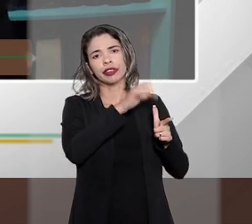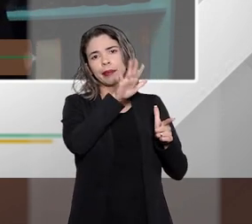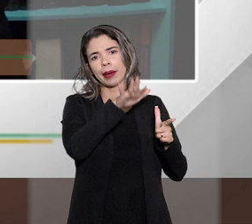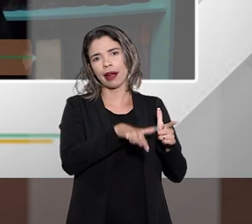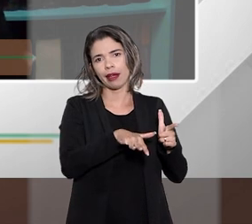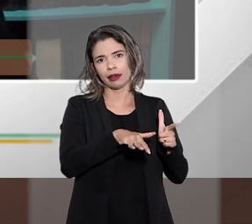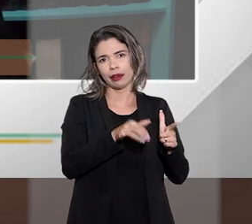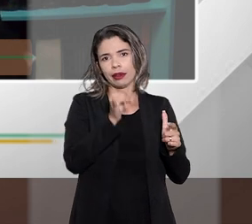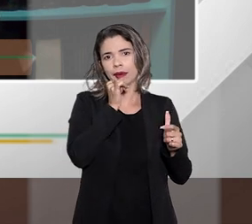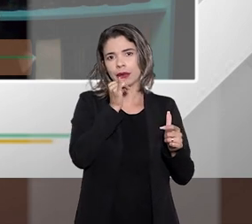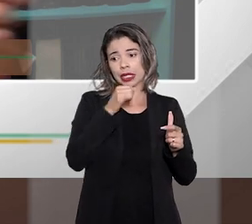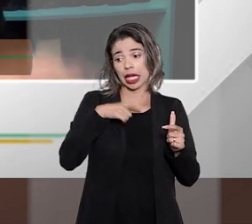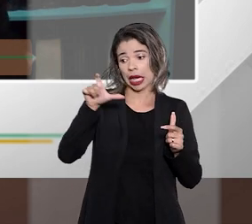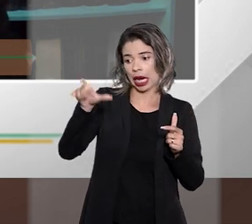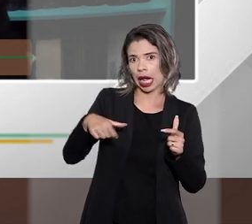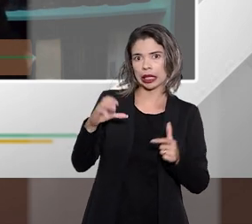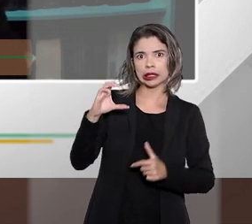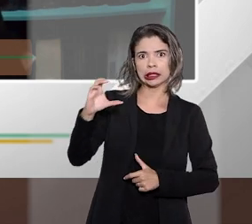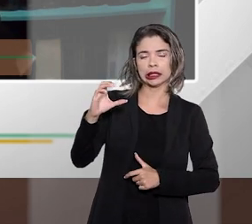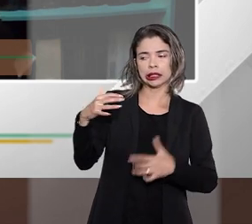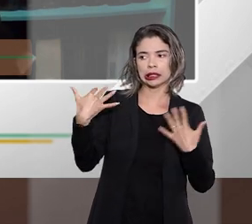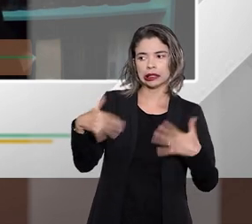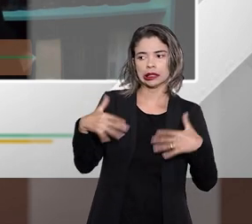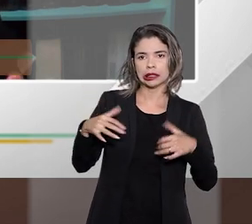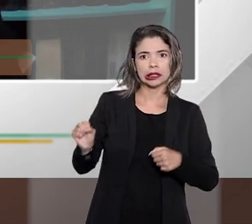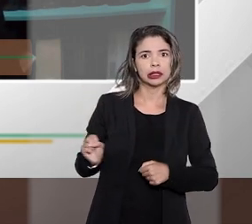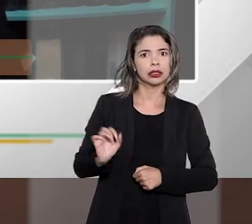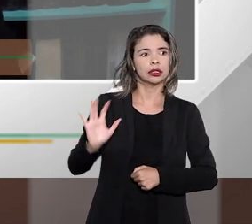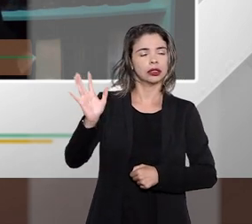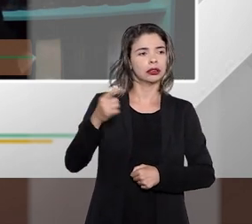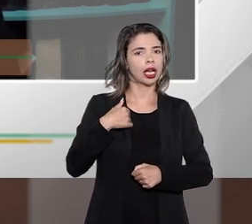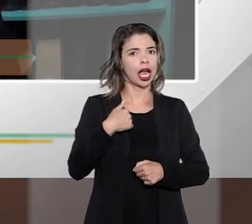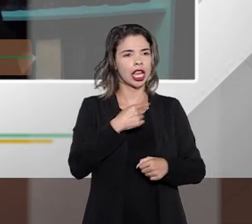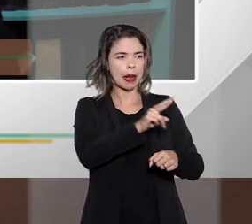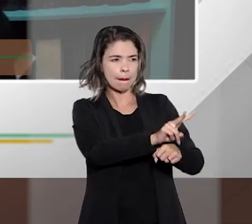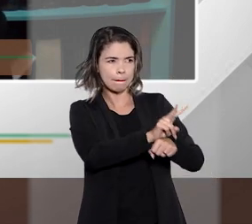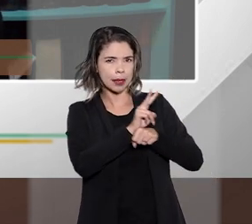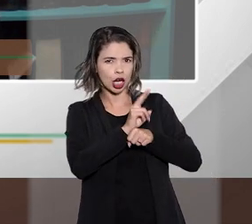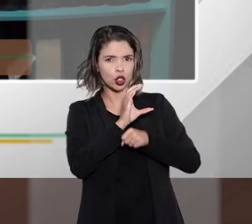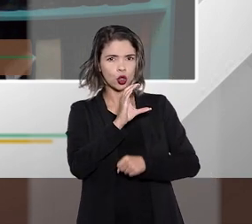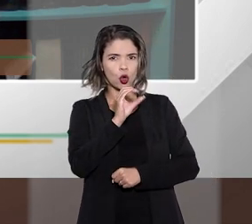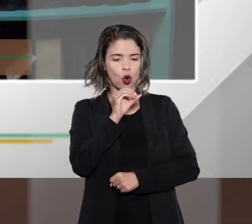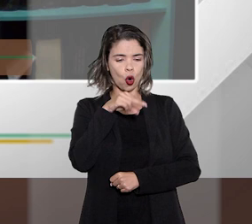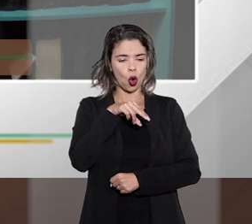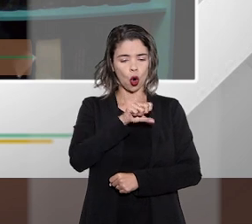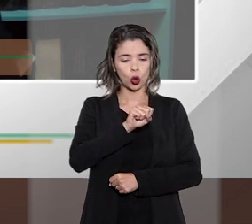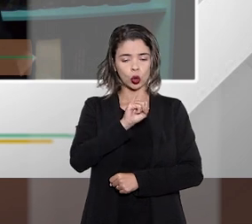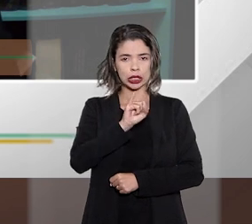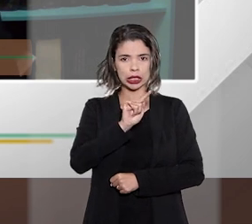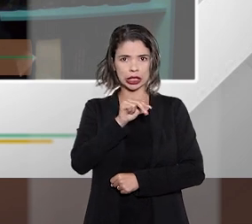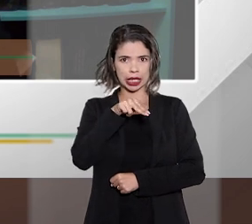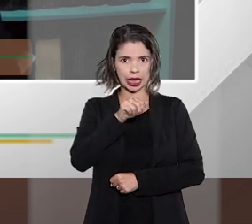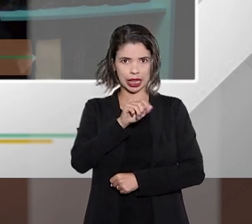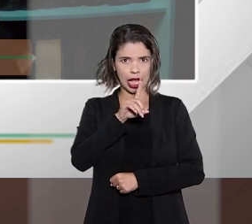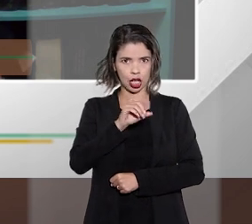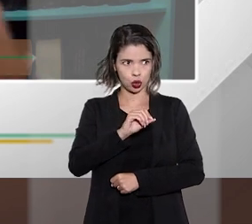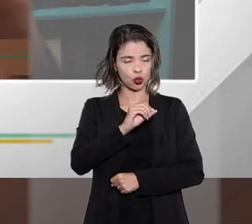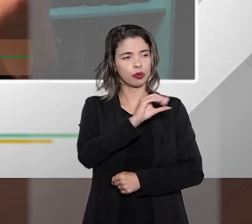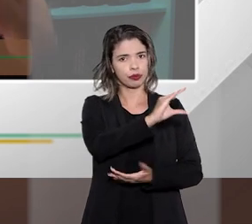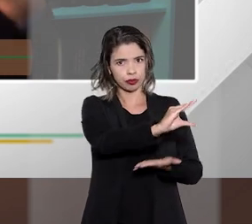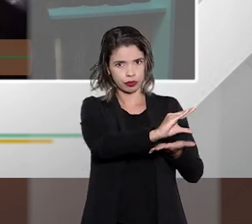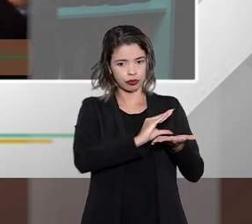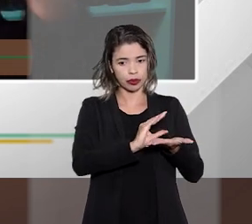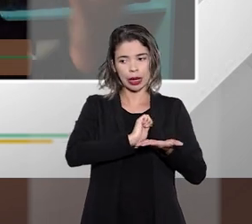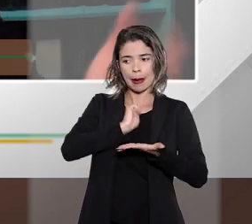lá por causa de um cartão de crédito e você troca por um crédito consignado mas isso tem que ser feito dessa forma o que não é